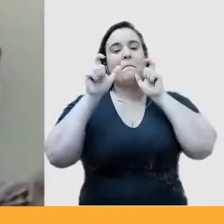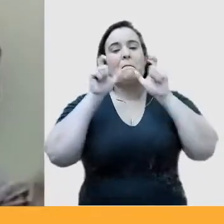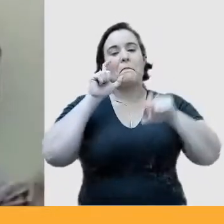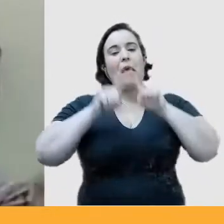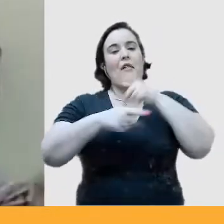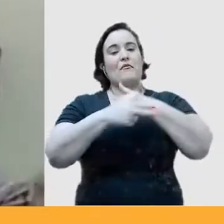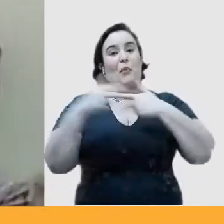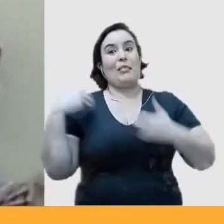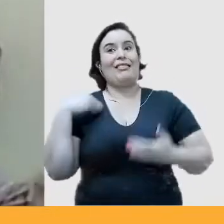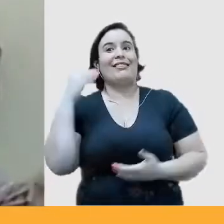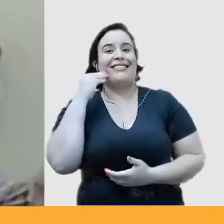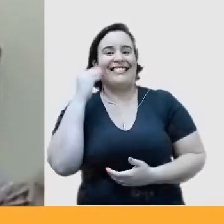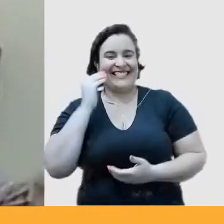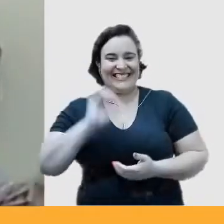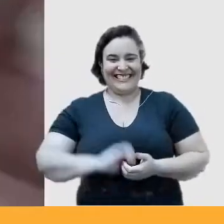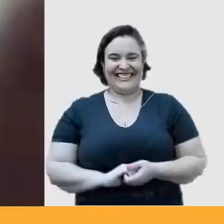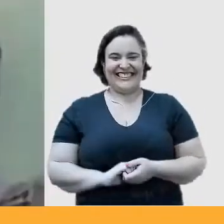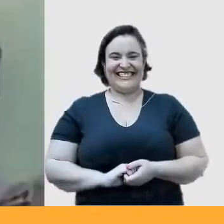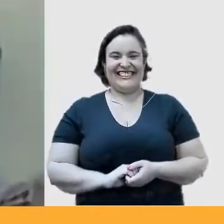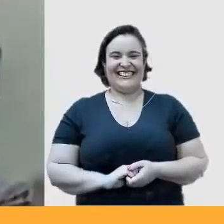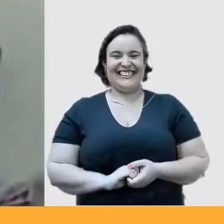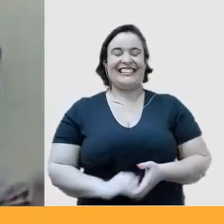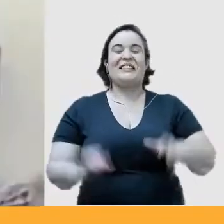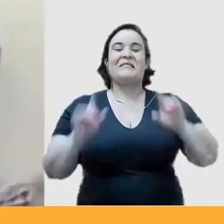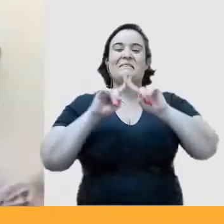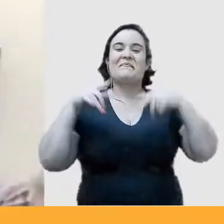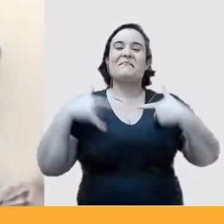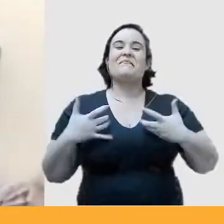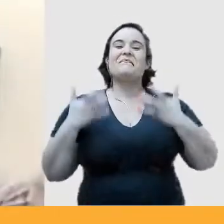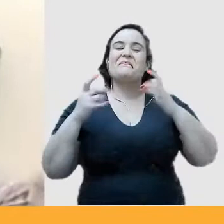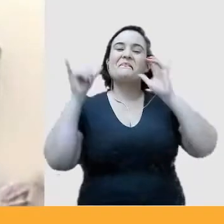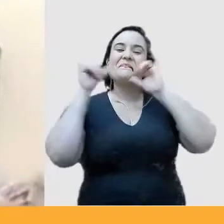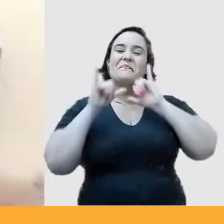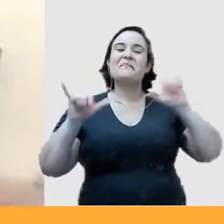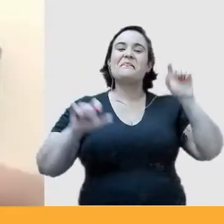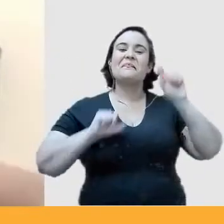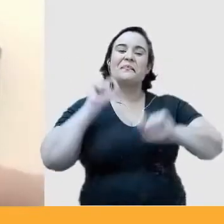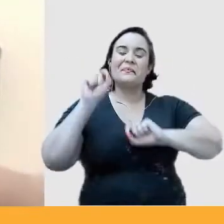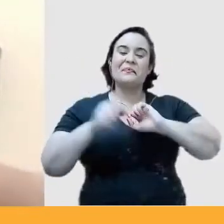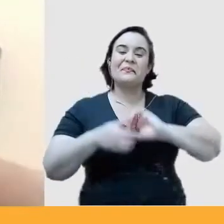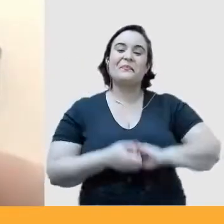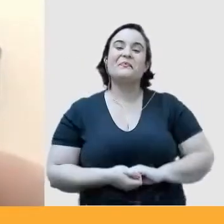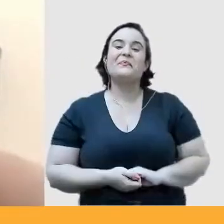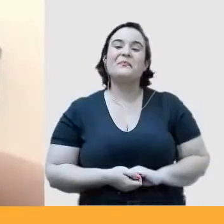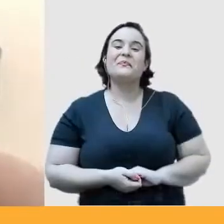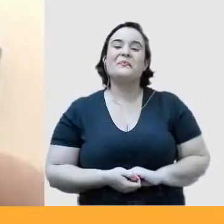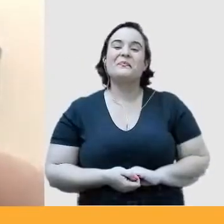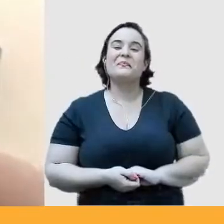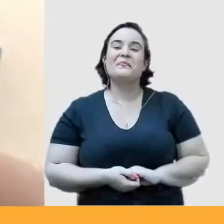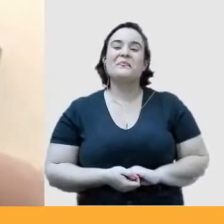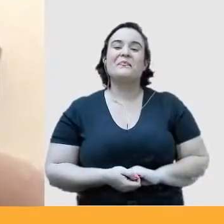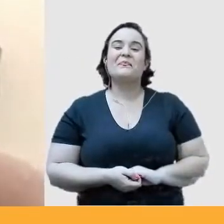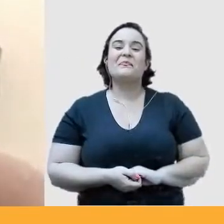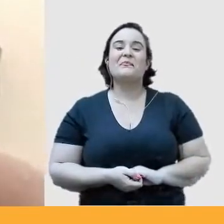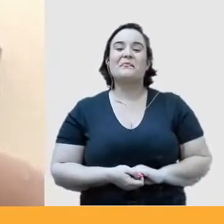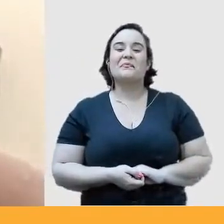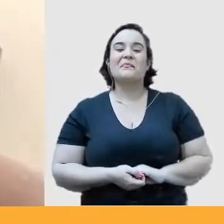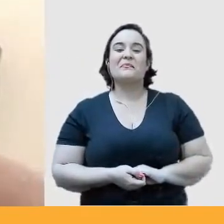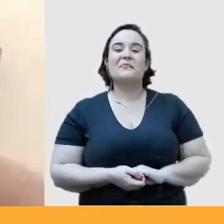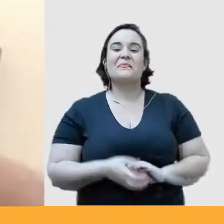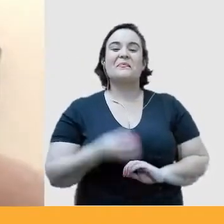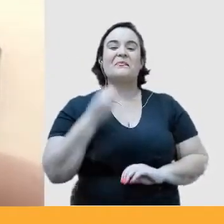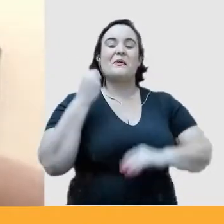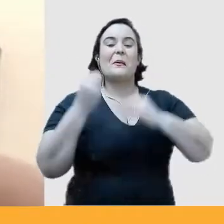Mas eu queria dizer o seguinte, como é que eu sou um trabalho com a questão de